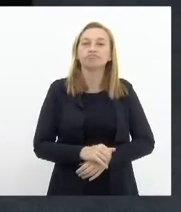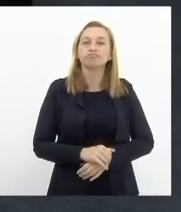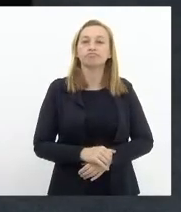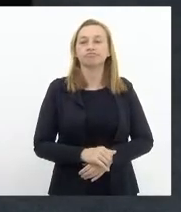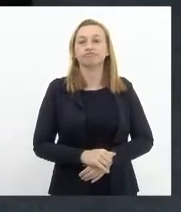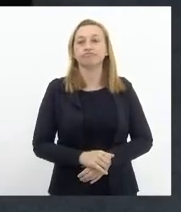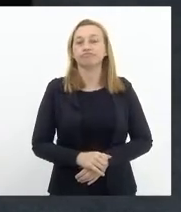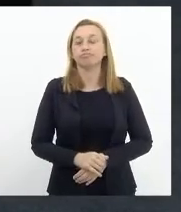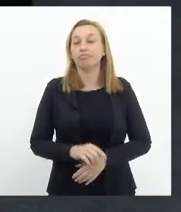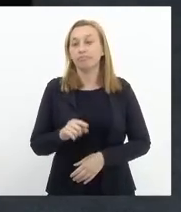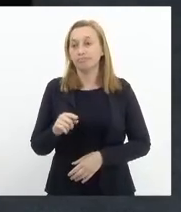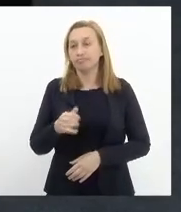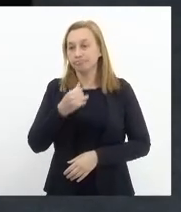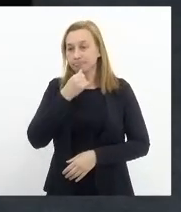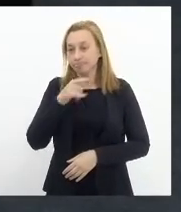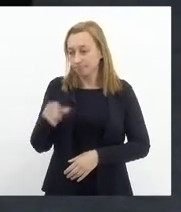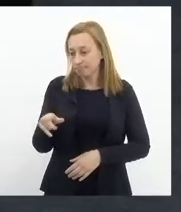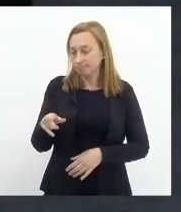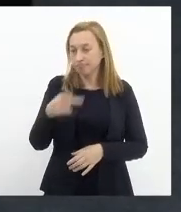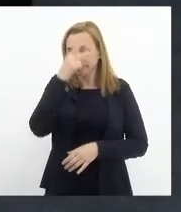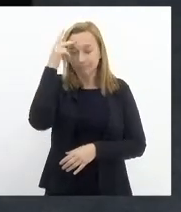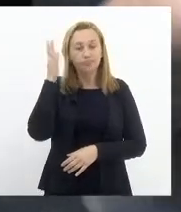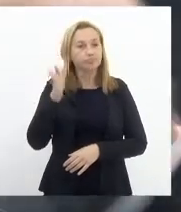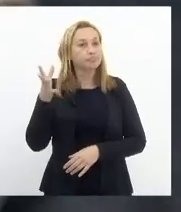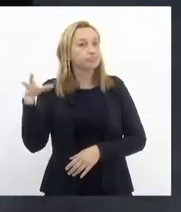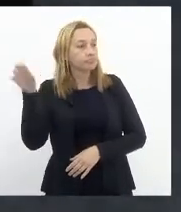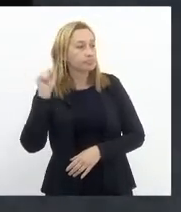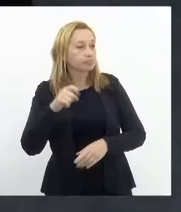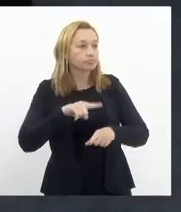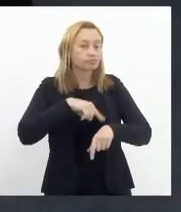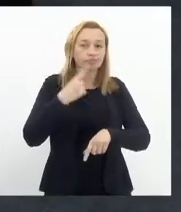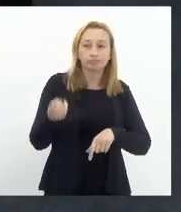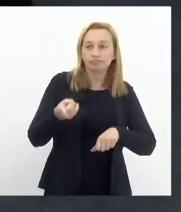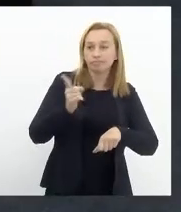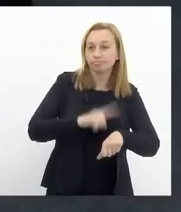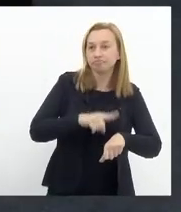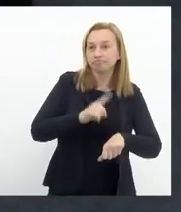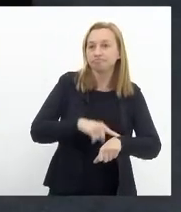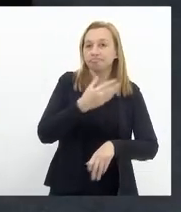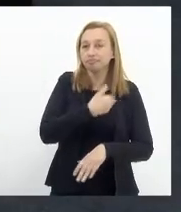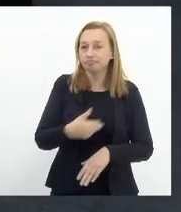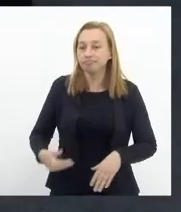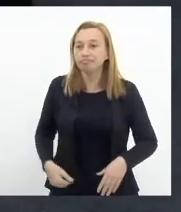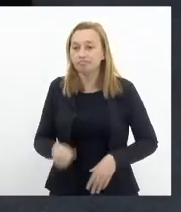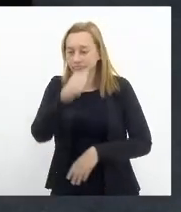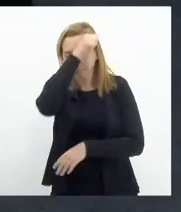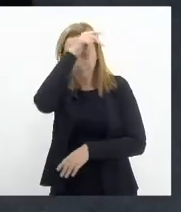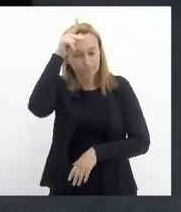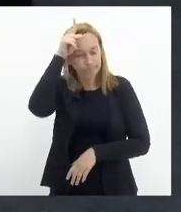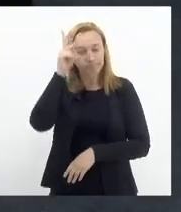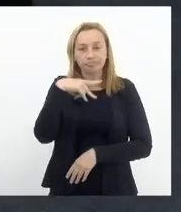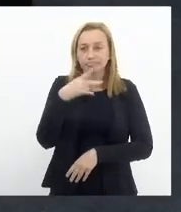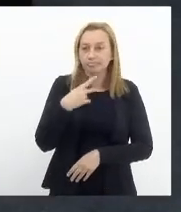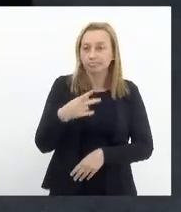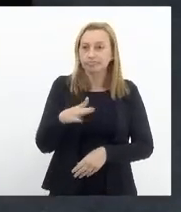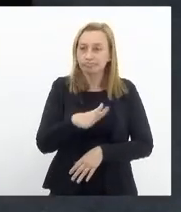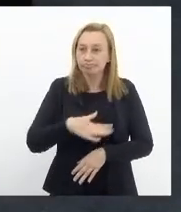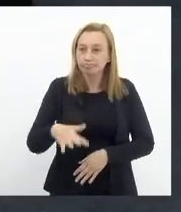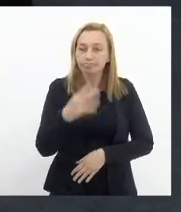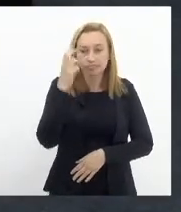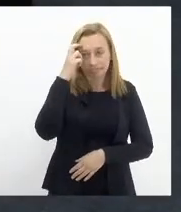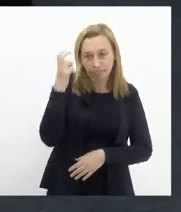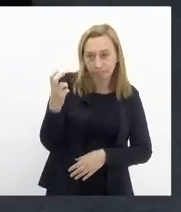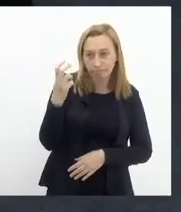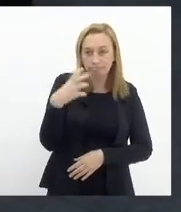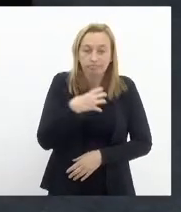essas pessoas a gente ouviu em outros tempos governadores e prefeitos dizer que a área da cultura